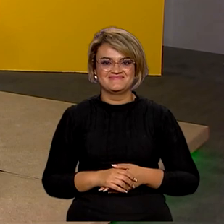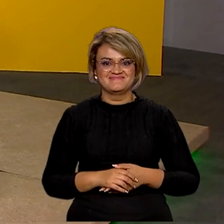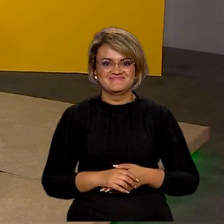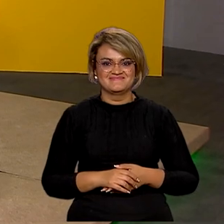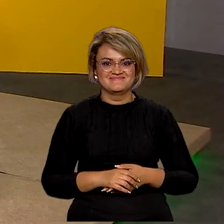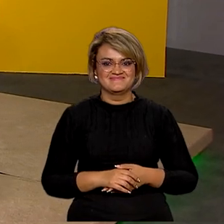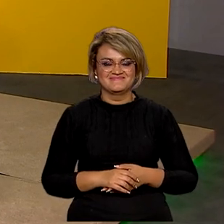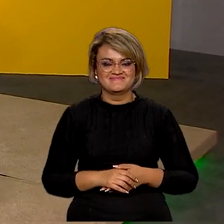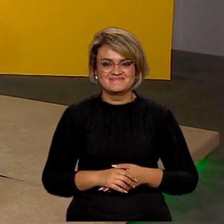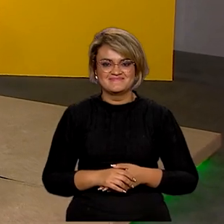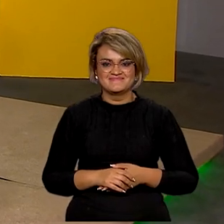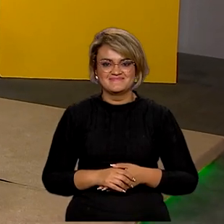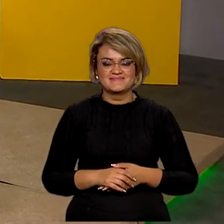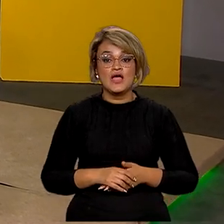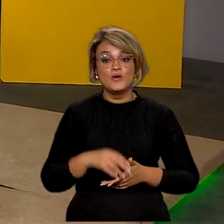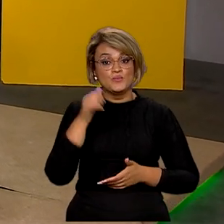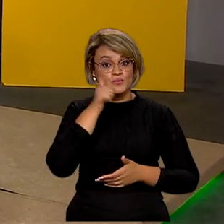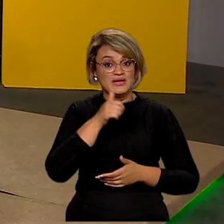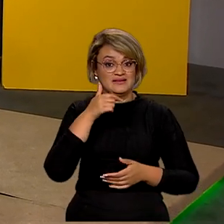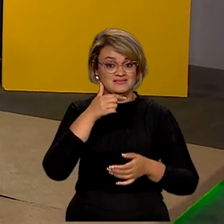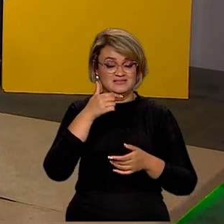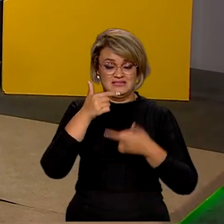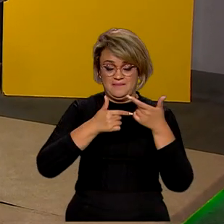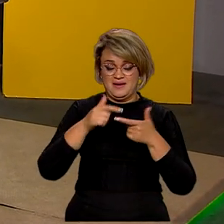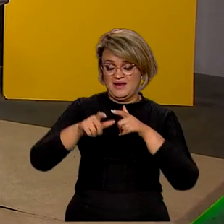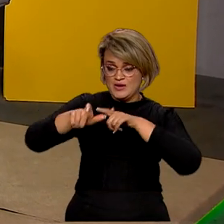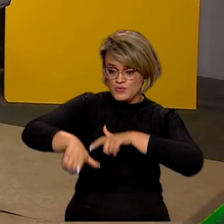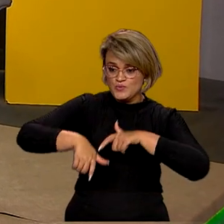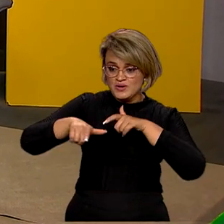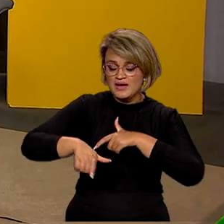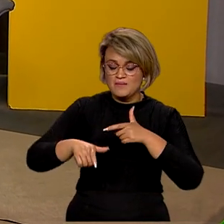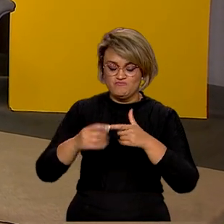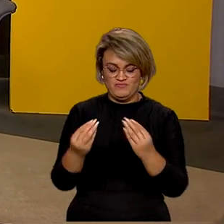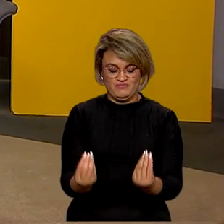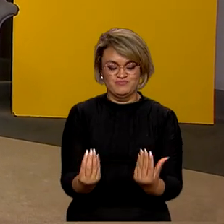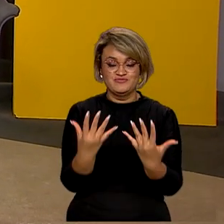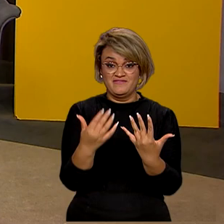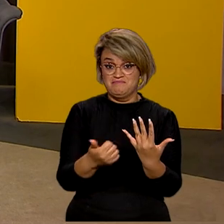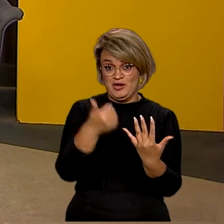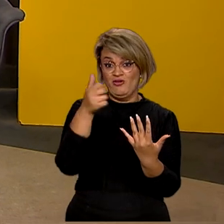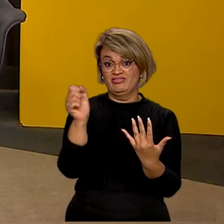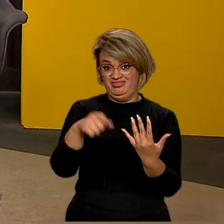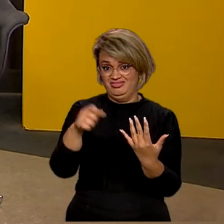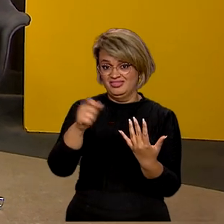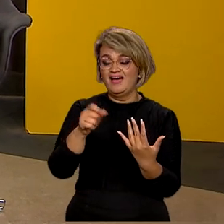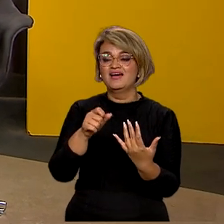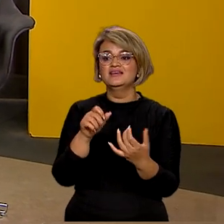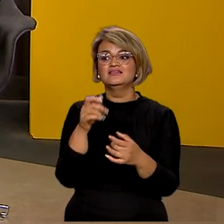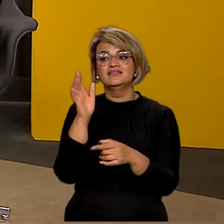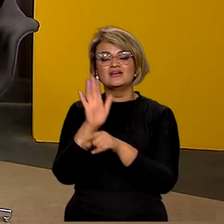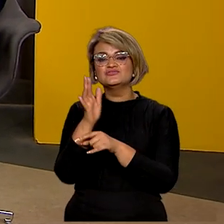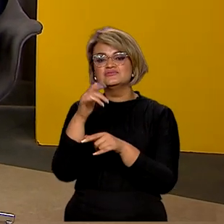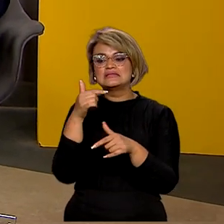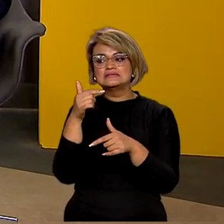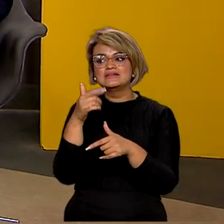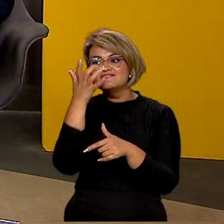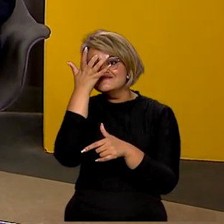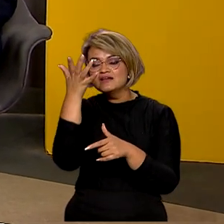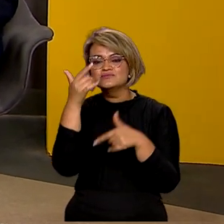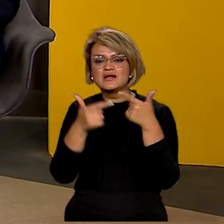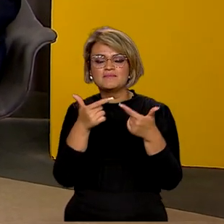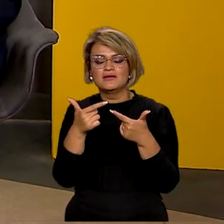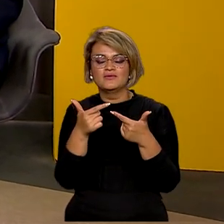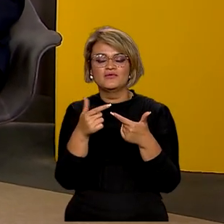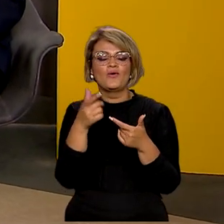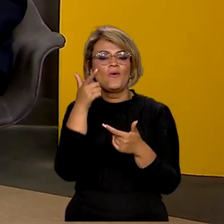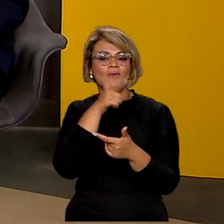E as mulheres do campo poderão melhorar a qualidade da produção e ainda facilitar o trabalho no dia a dia com investimentos que passam